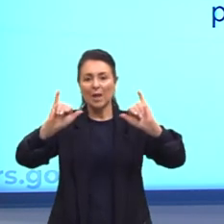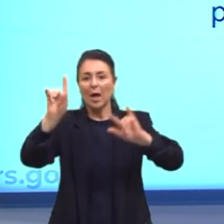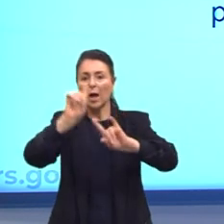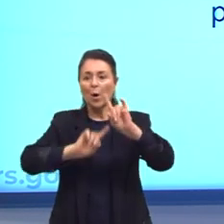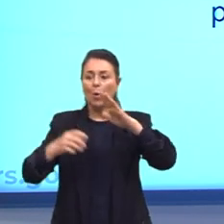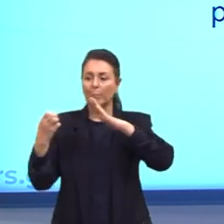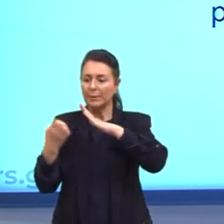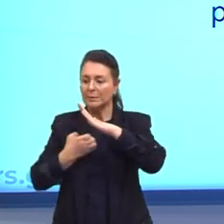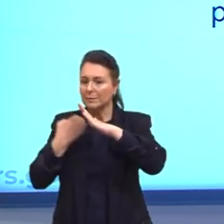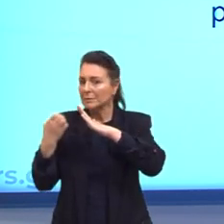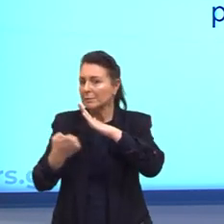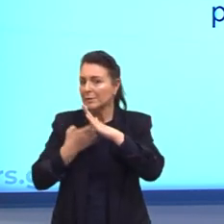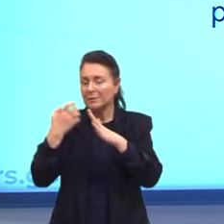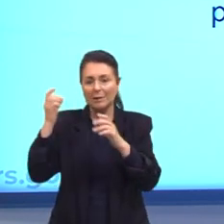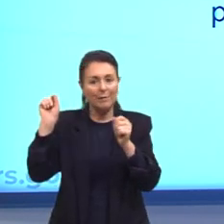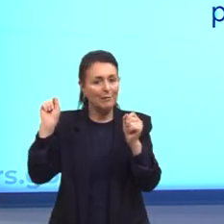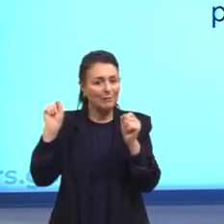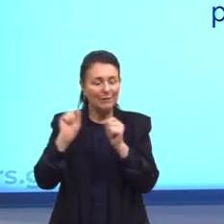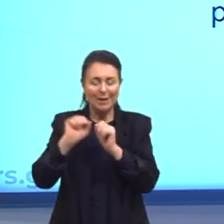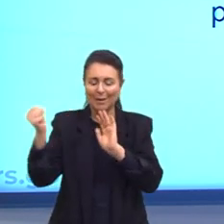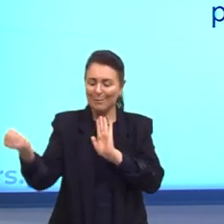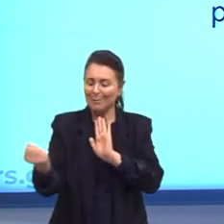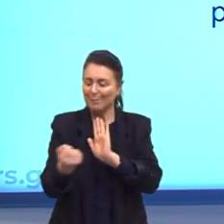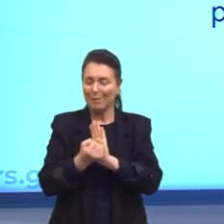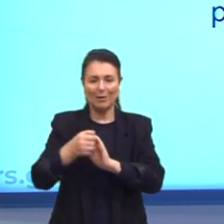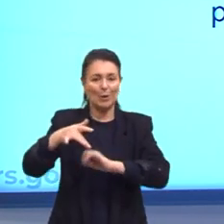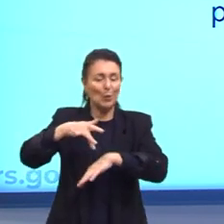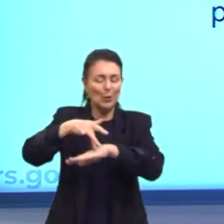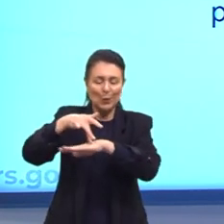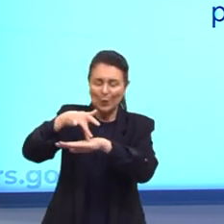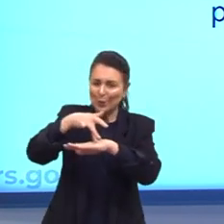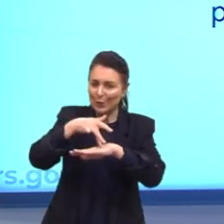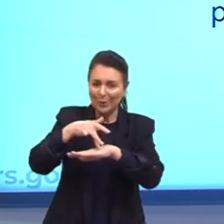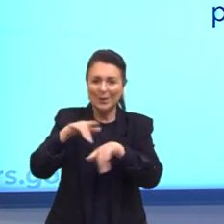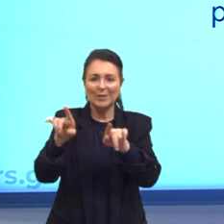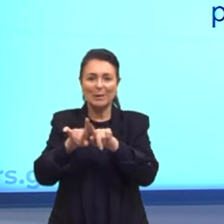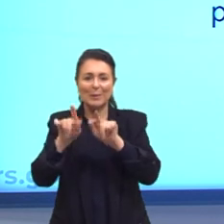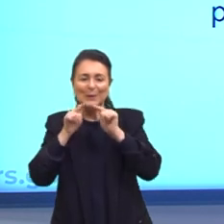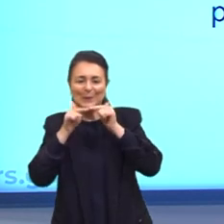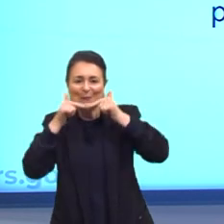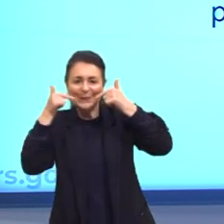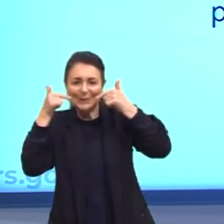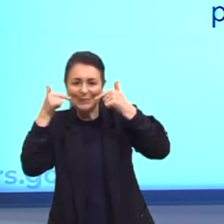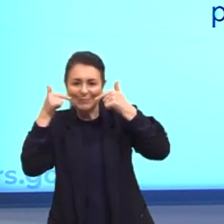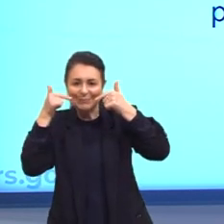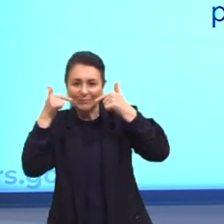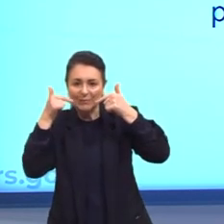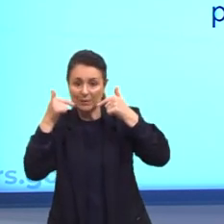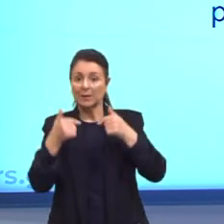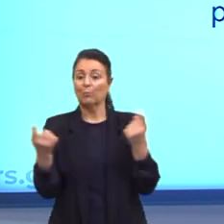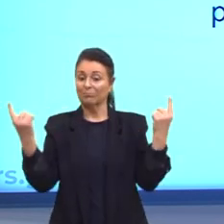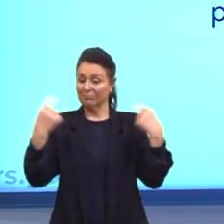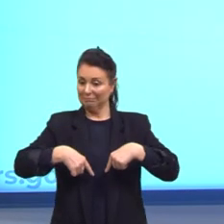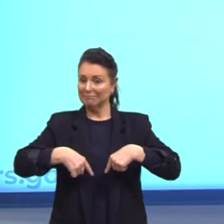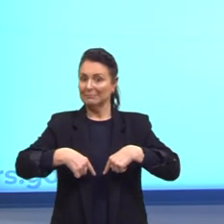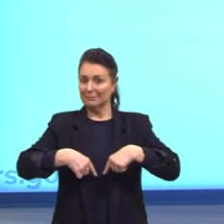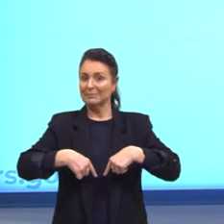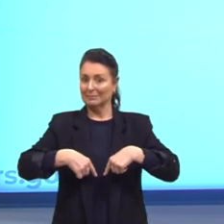se fazem através da sátira, do humor. E até, às vezes, da ironia com seu concorrente.